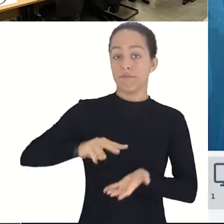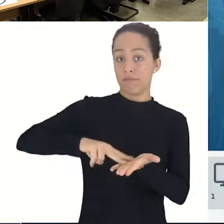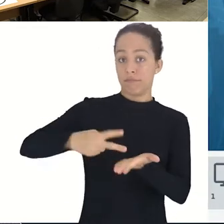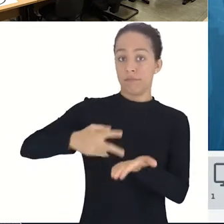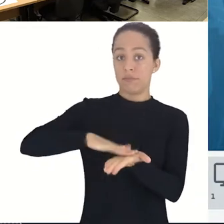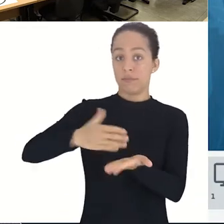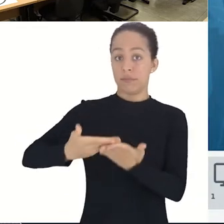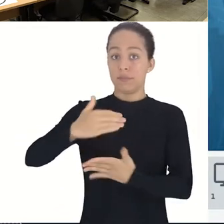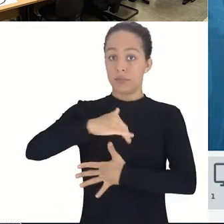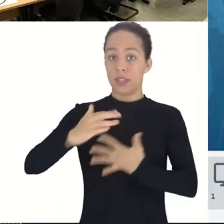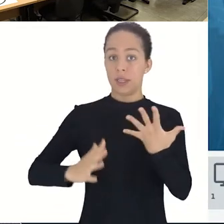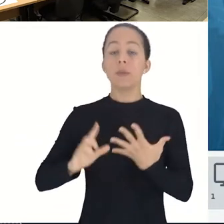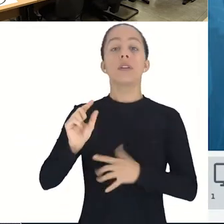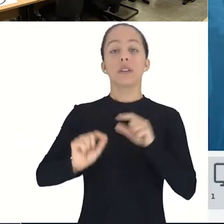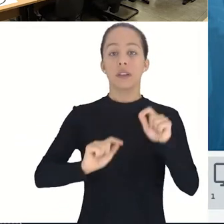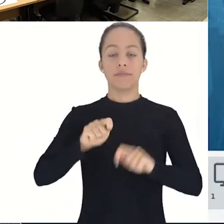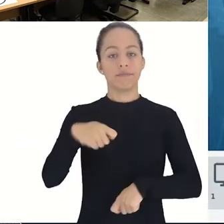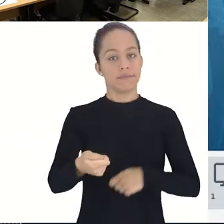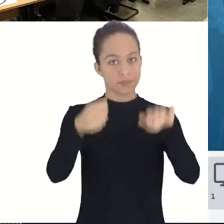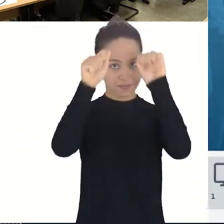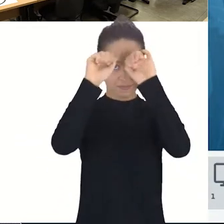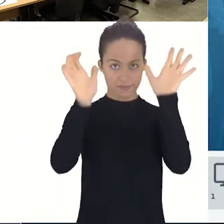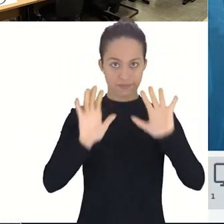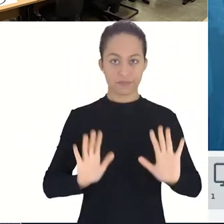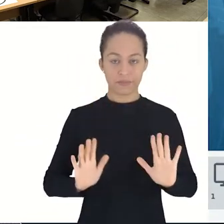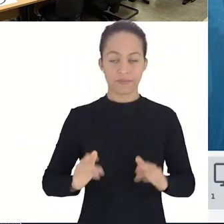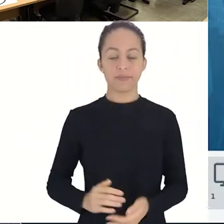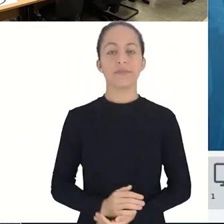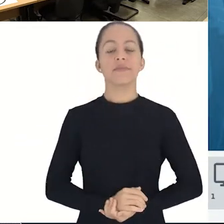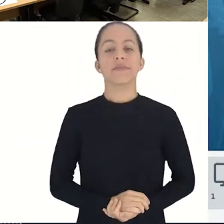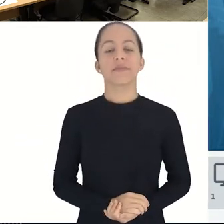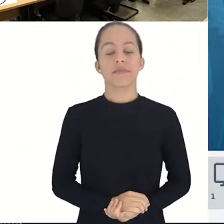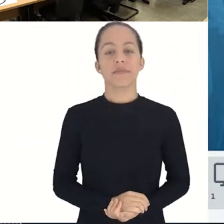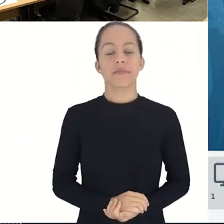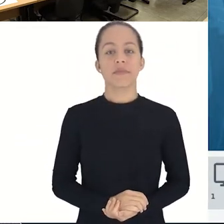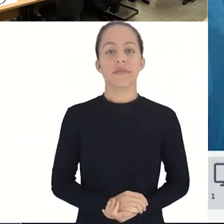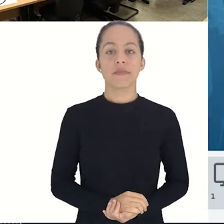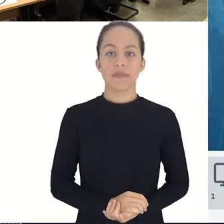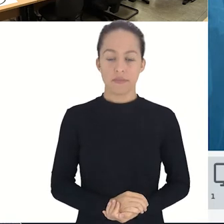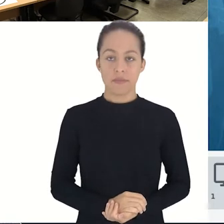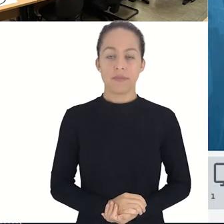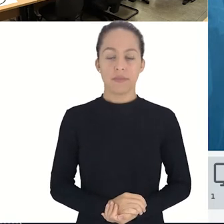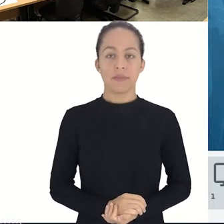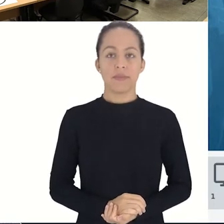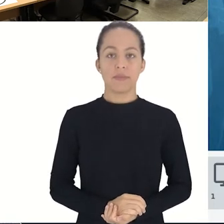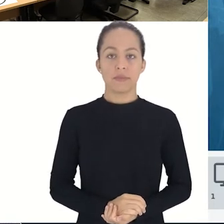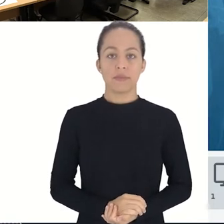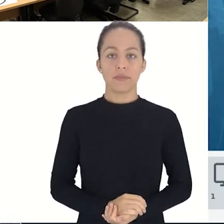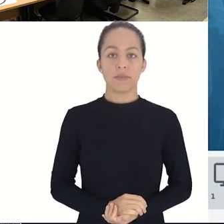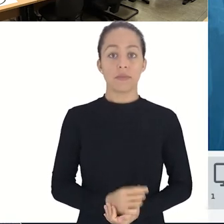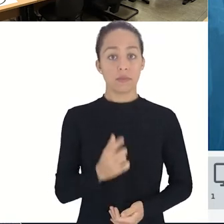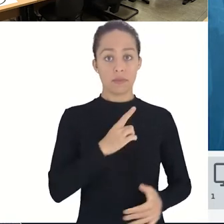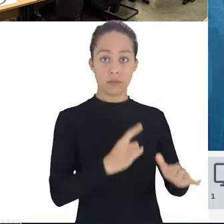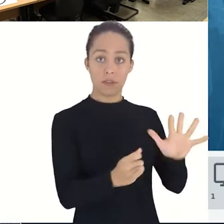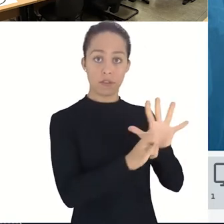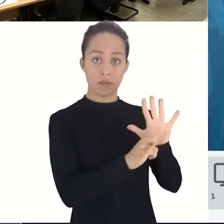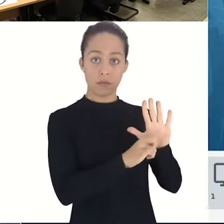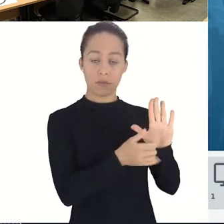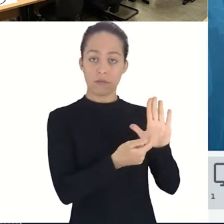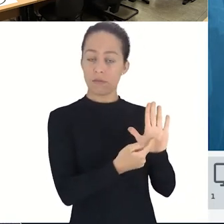Tradutor e intérprete de Libras, Clara Marques Bodarte. Conforme previsto no edital,